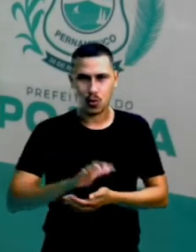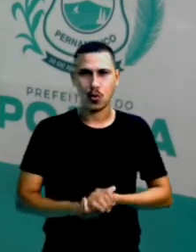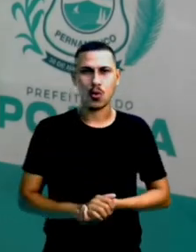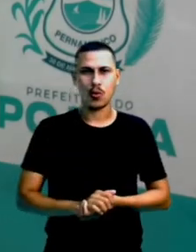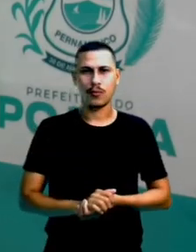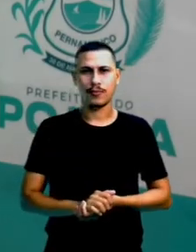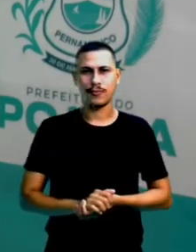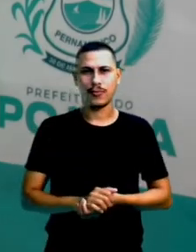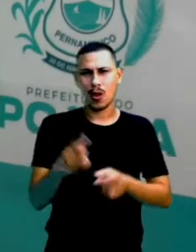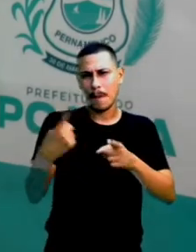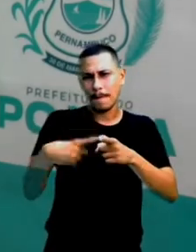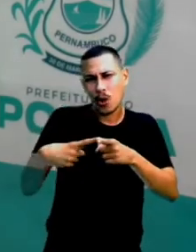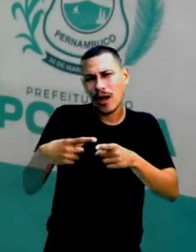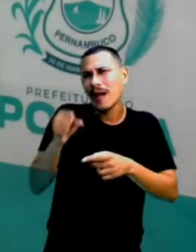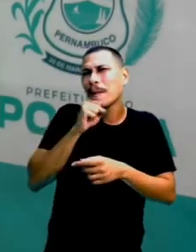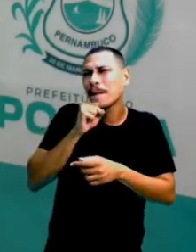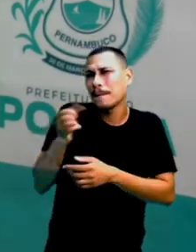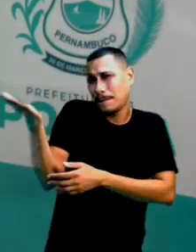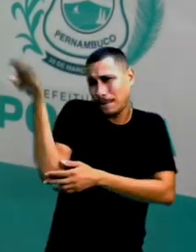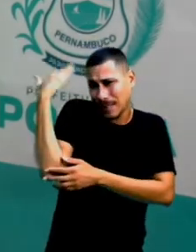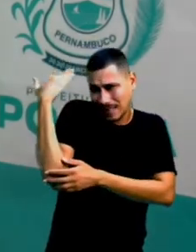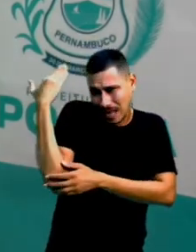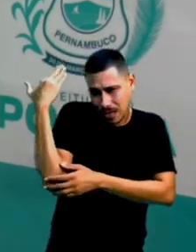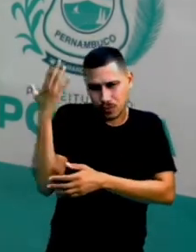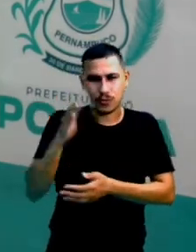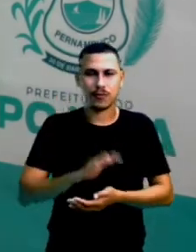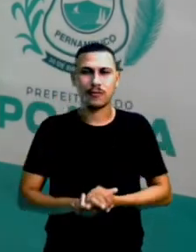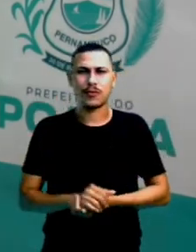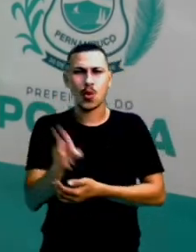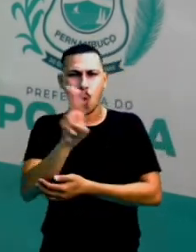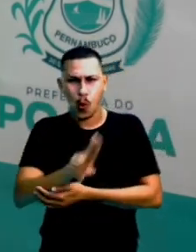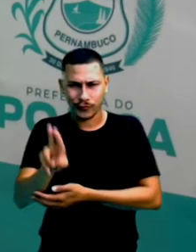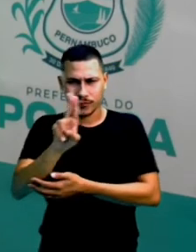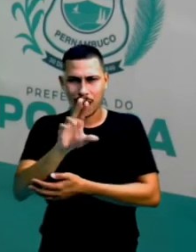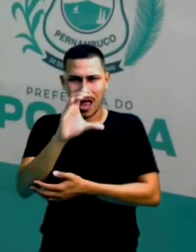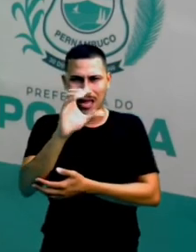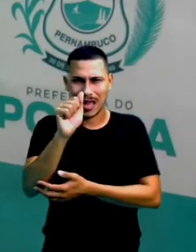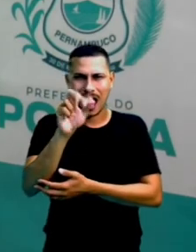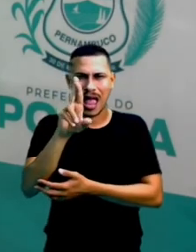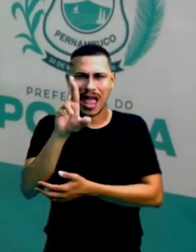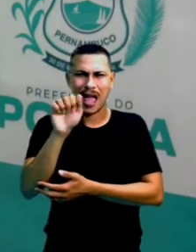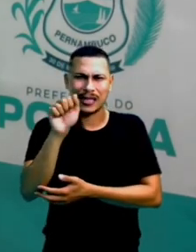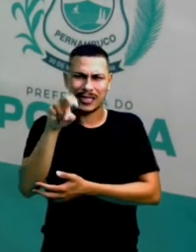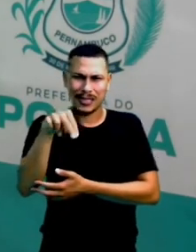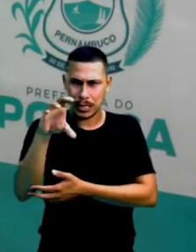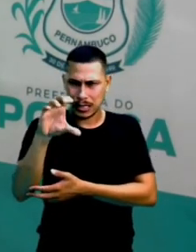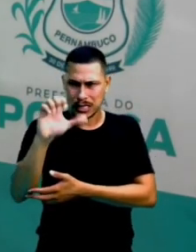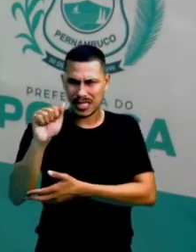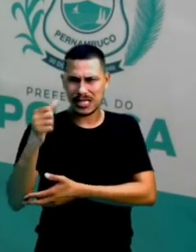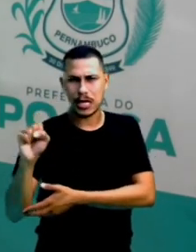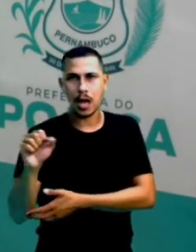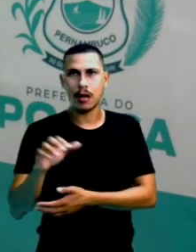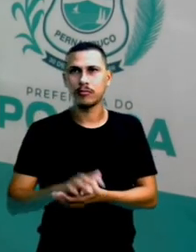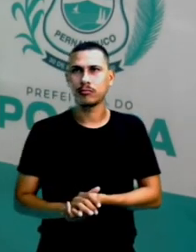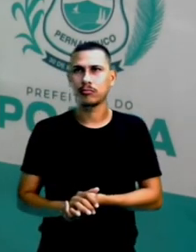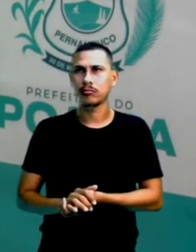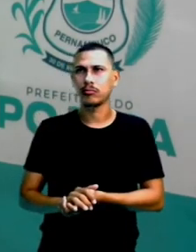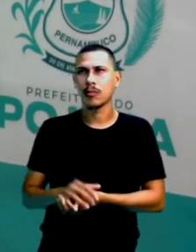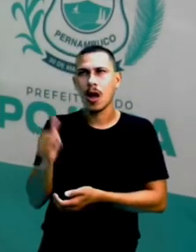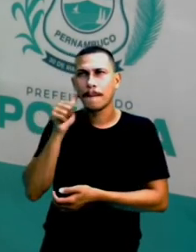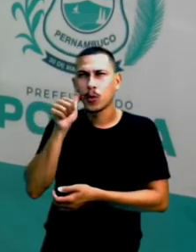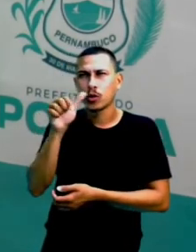antiga Pra intimidar os perigos Perigos do mar Perigos do rio E aí ela Deu o estalo